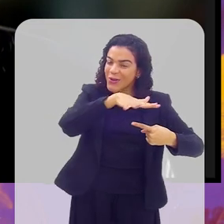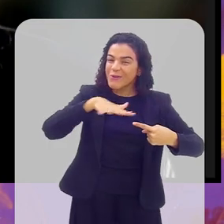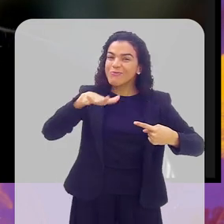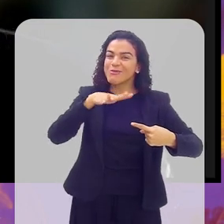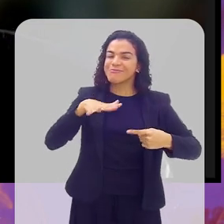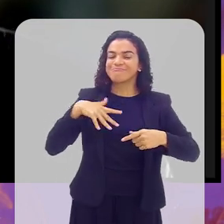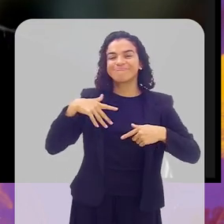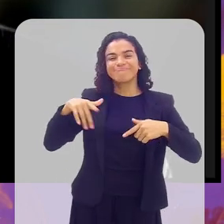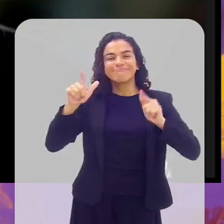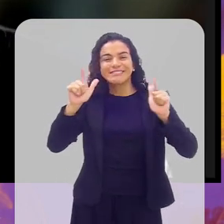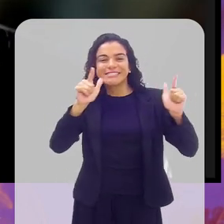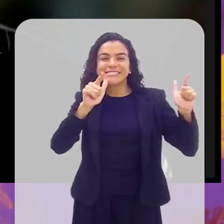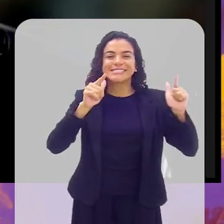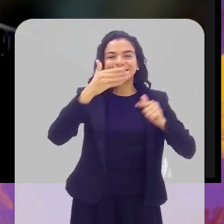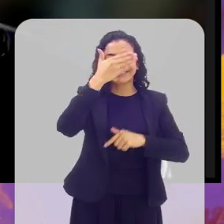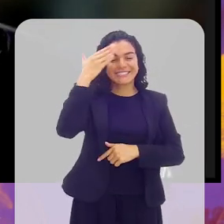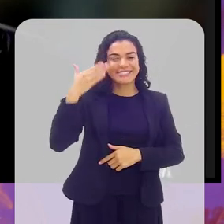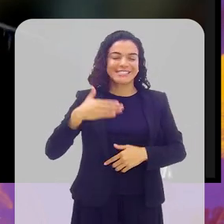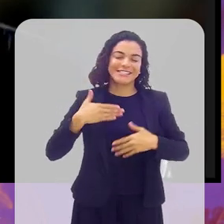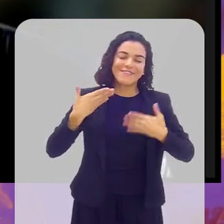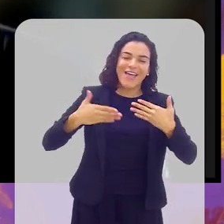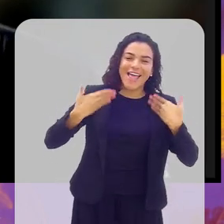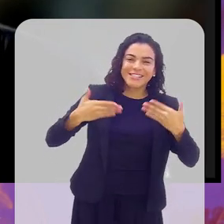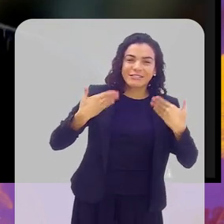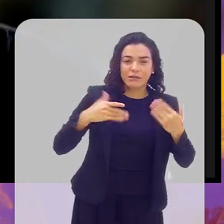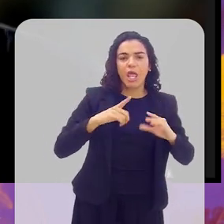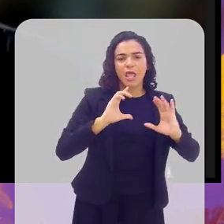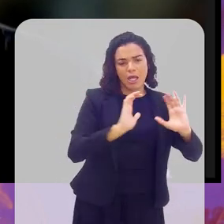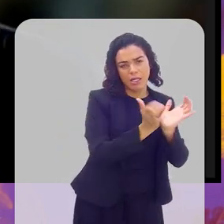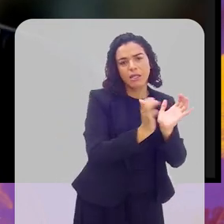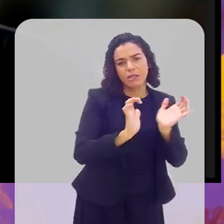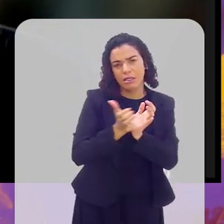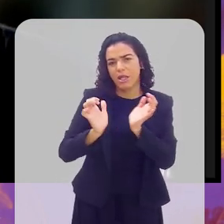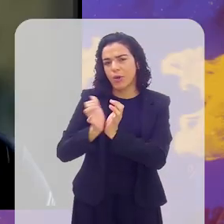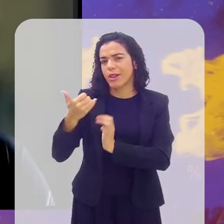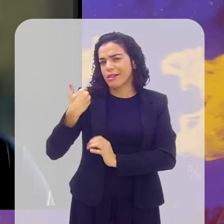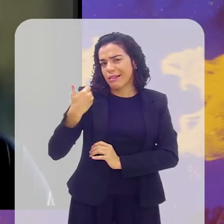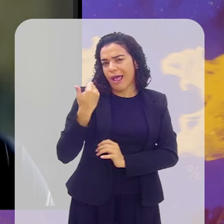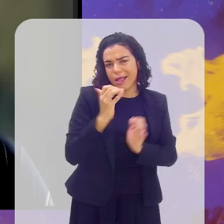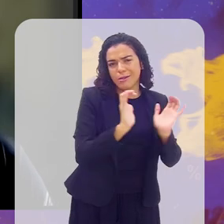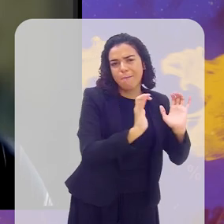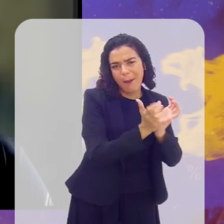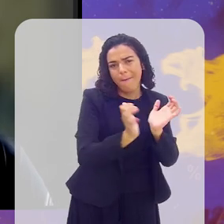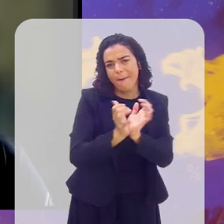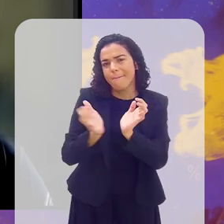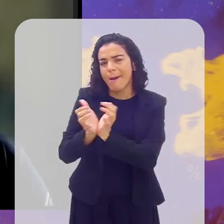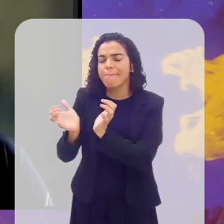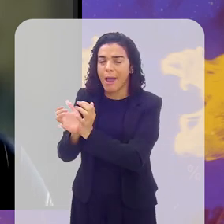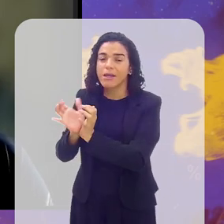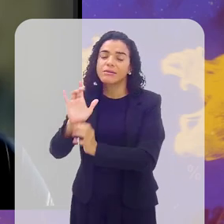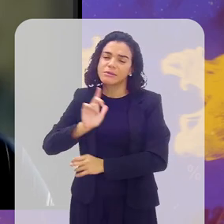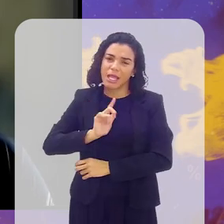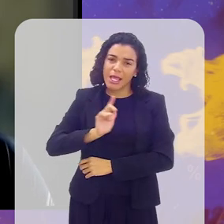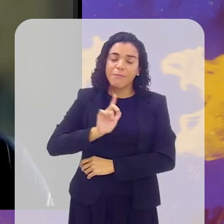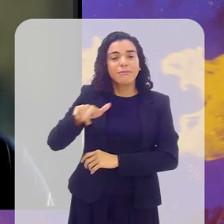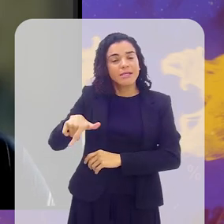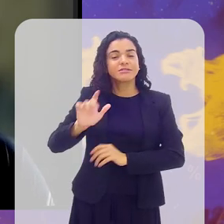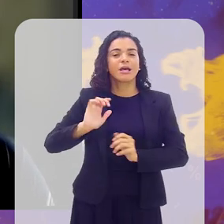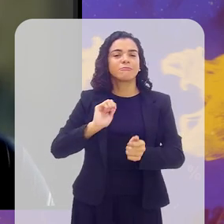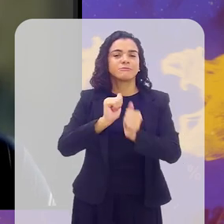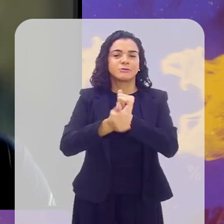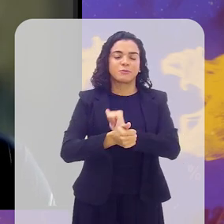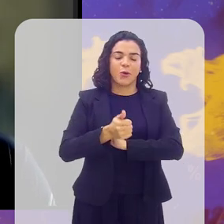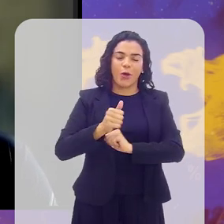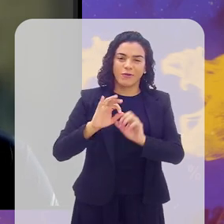divertindo no mesmo nível. Óbvio, a gente divide em categorias, parecido com o Beach Tênis, então, é um esporte família.